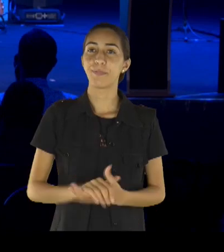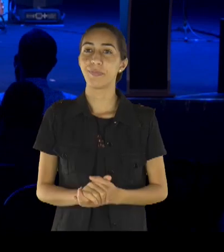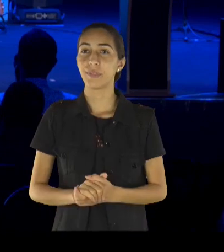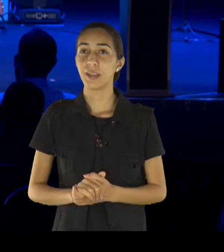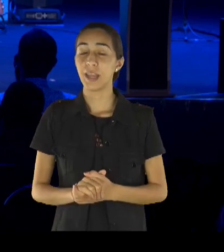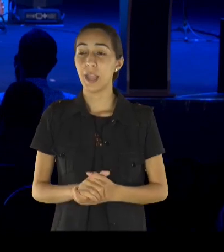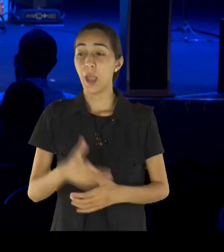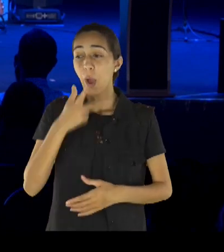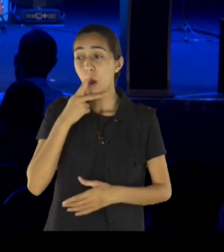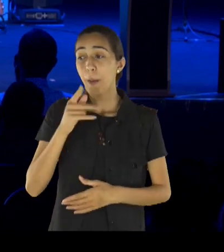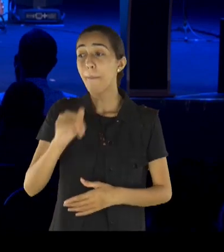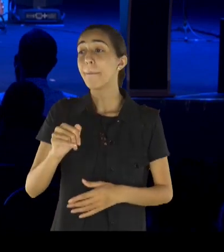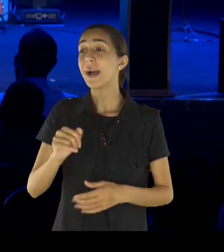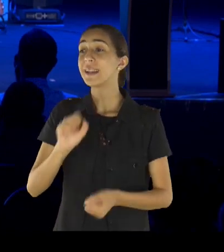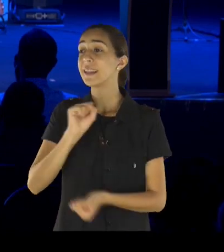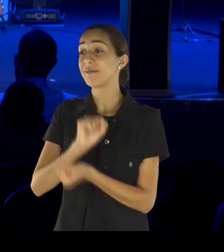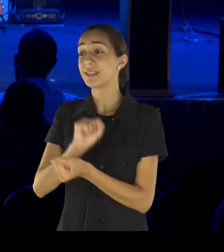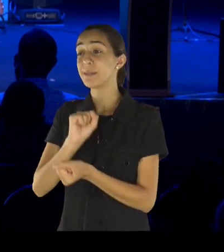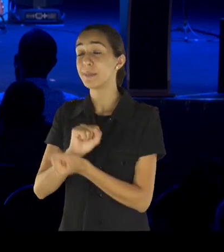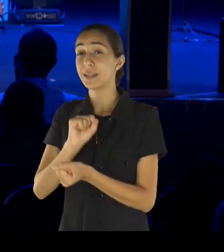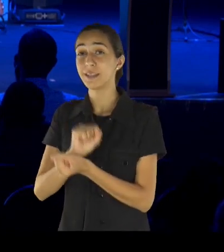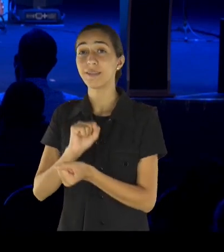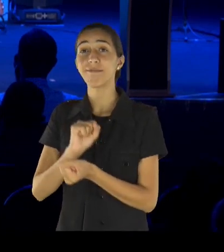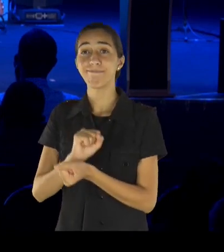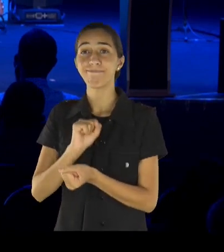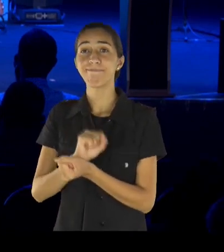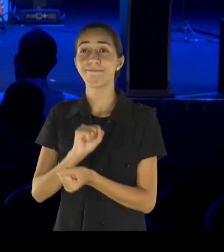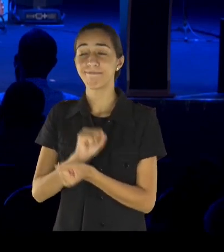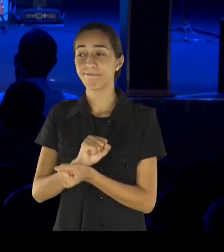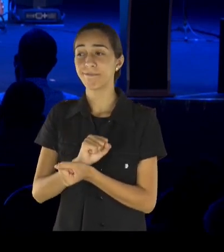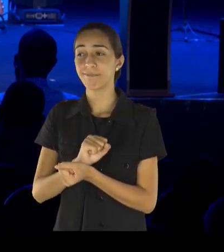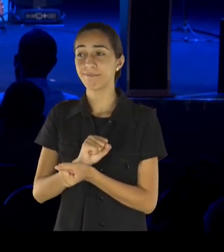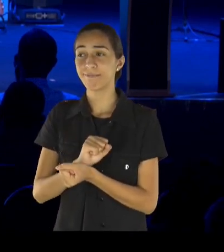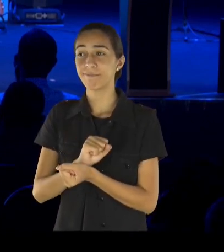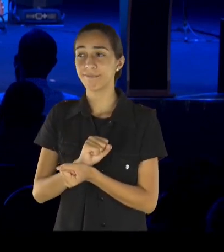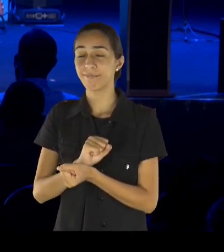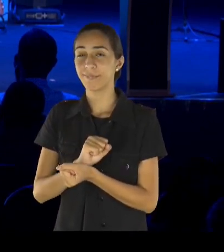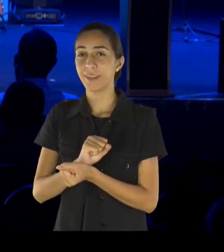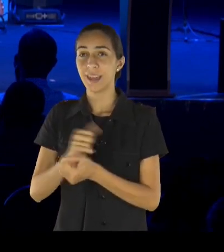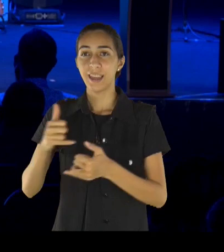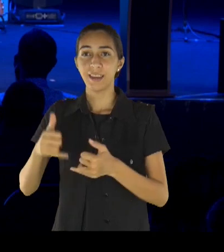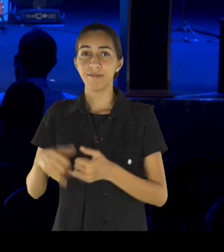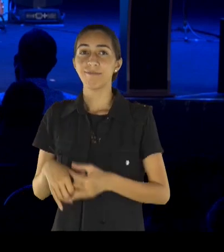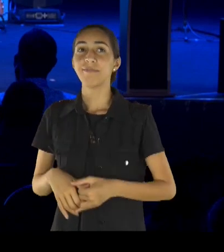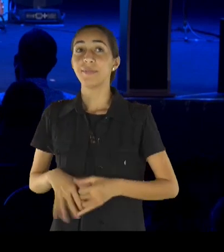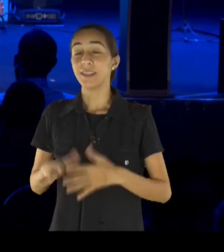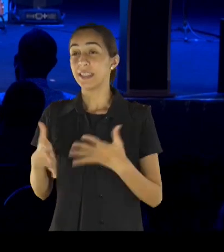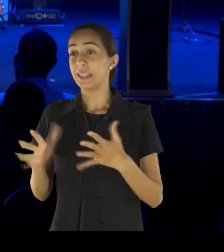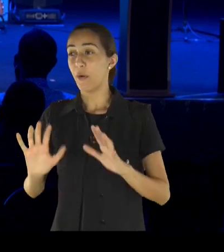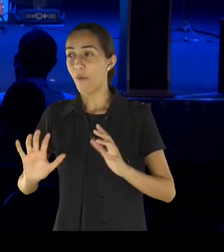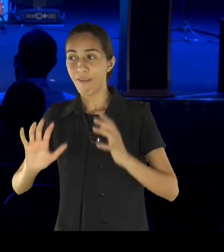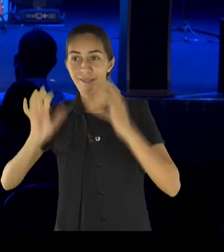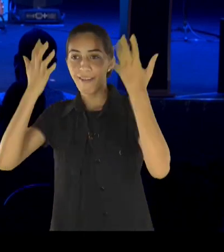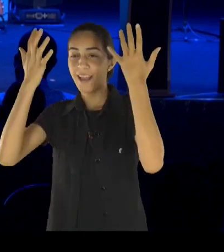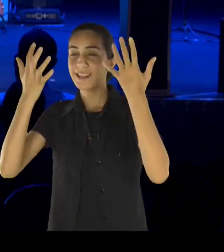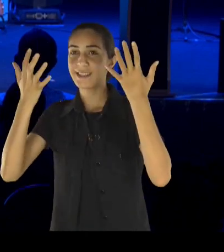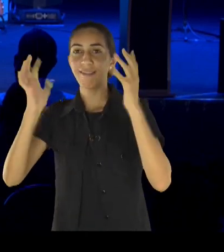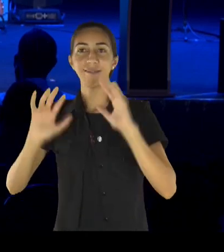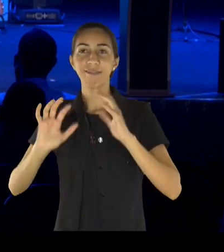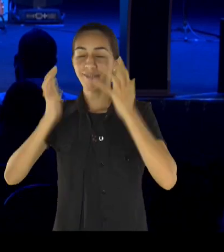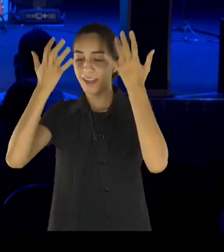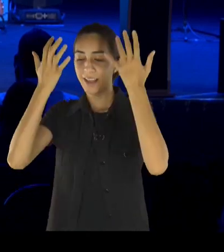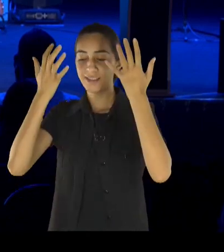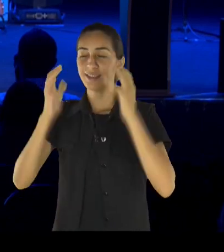aquele que levou a parte de herança e gastou, a Bíblia não fala, que ele gastou, com seus